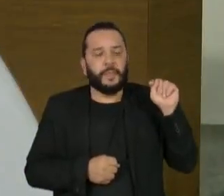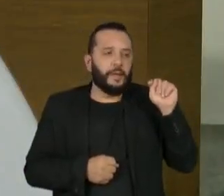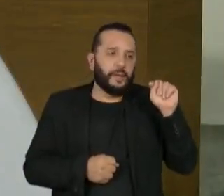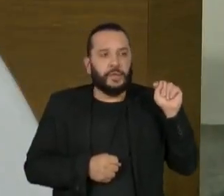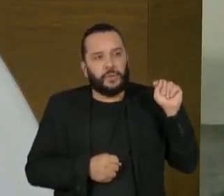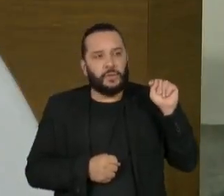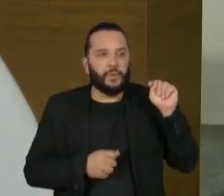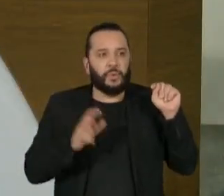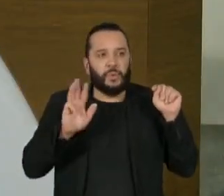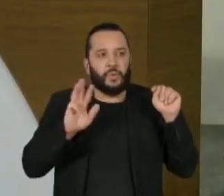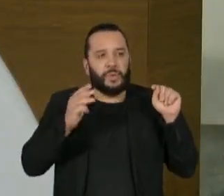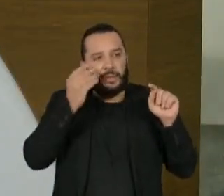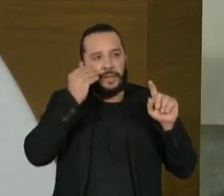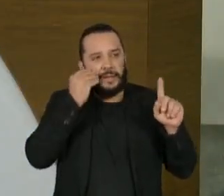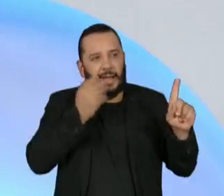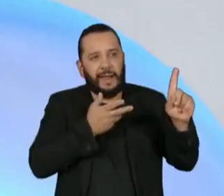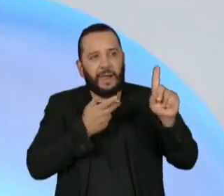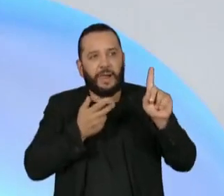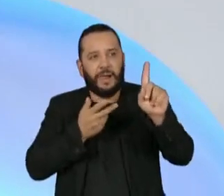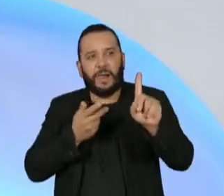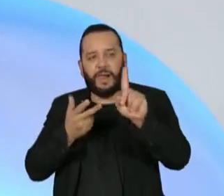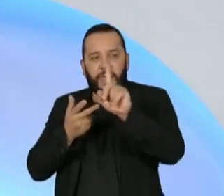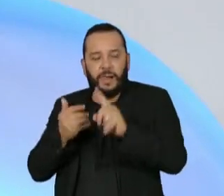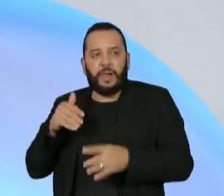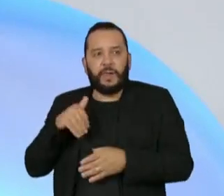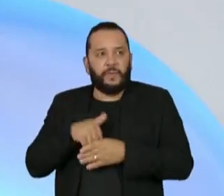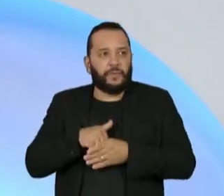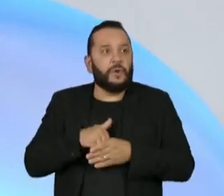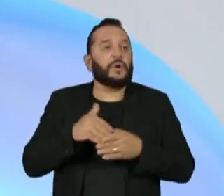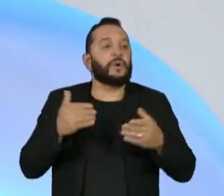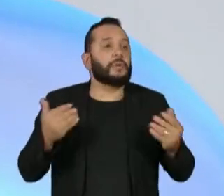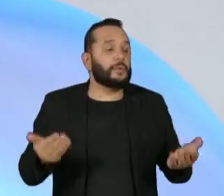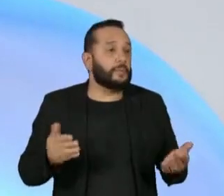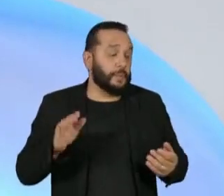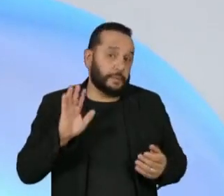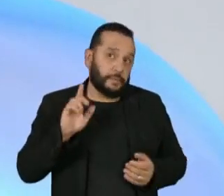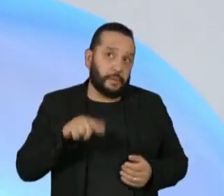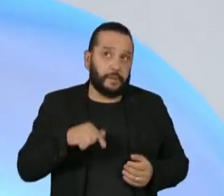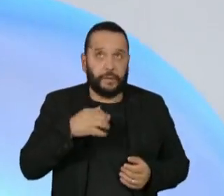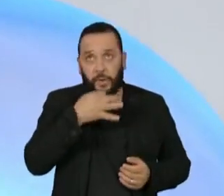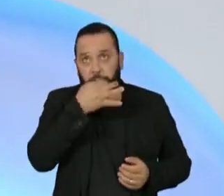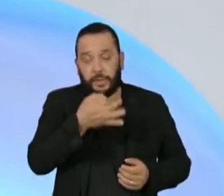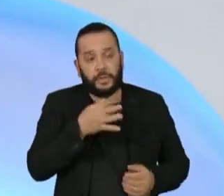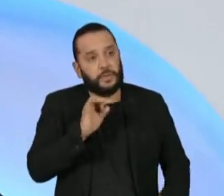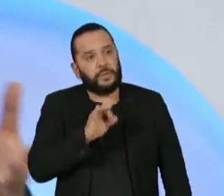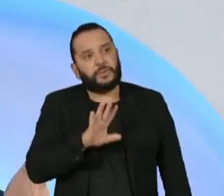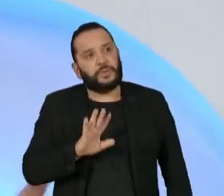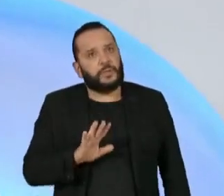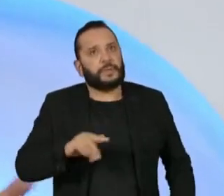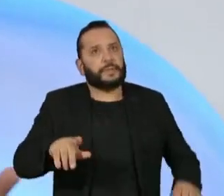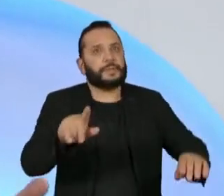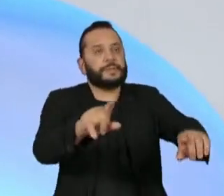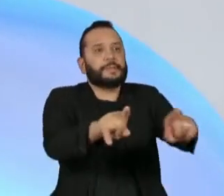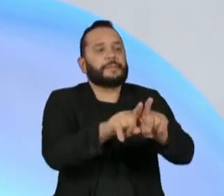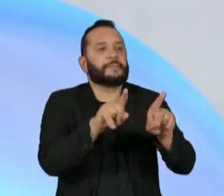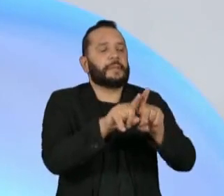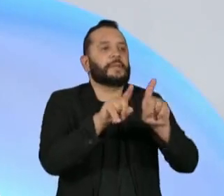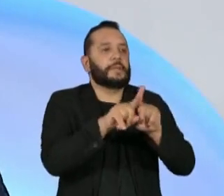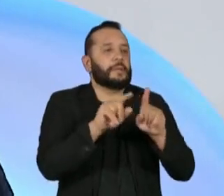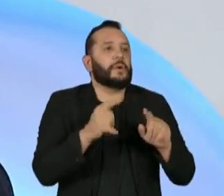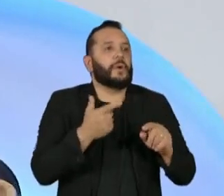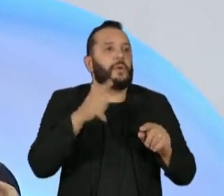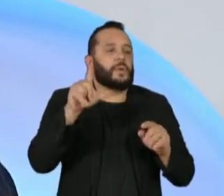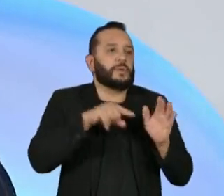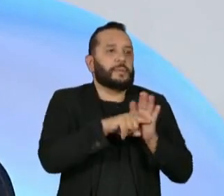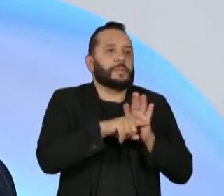tentar conquistar votos, mas isso é uma suposição. Além disso, outro indicador que pode ajudar isso